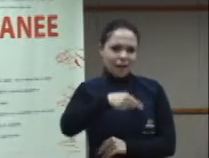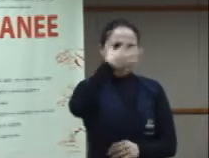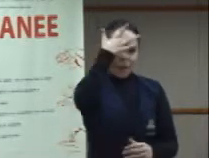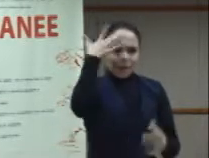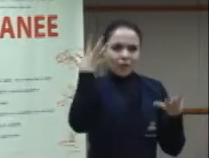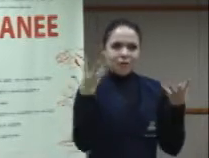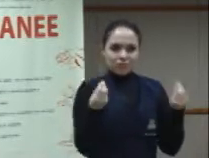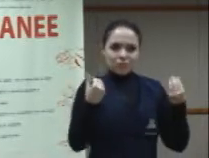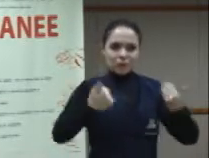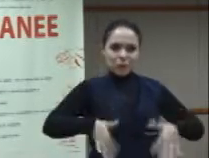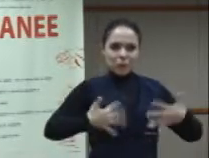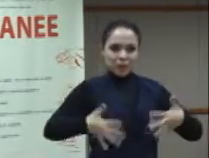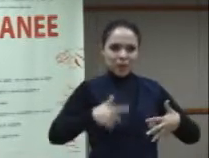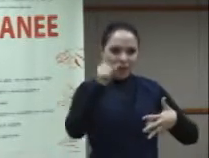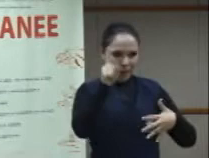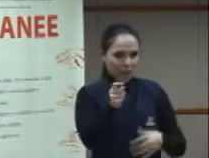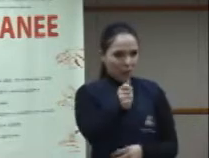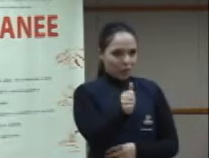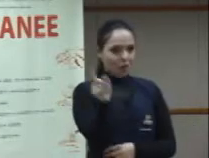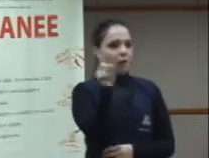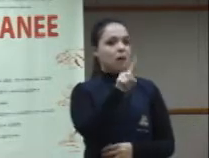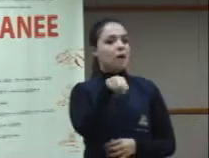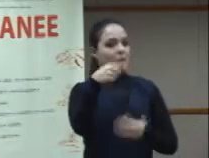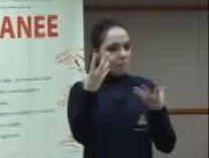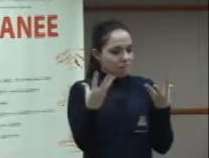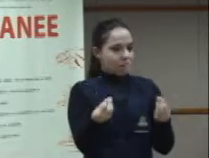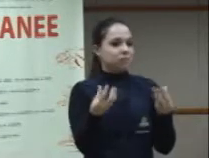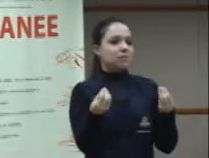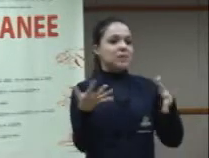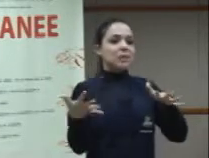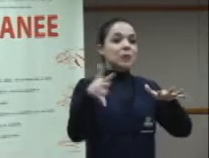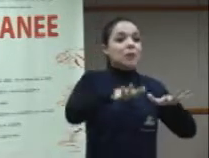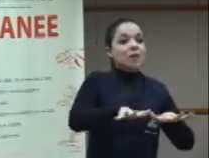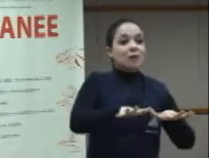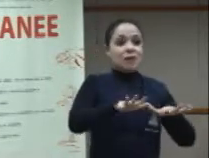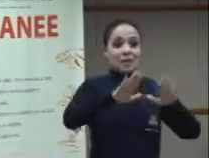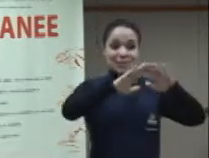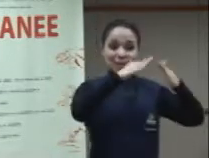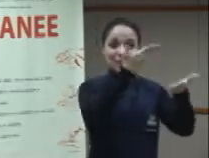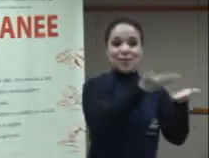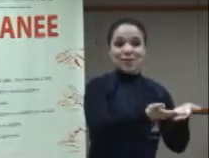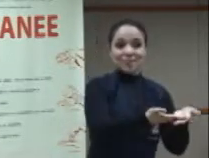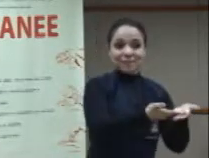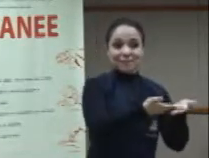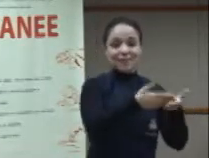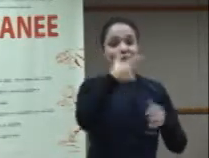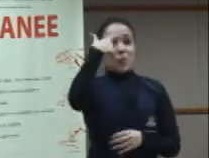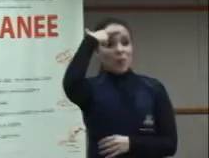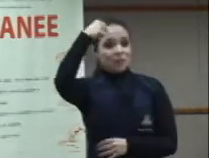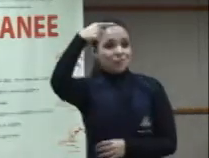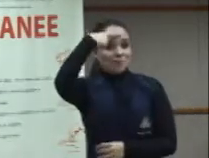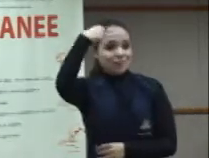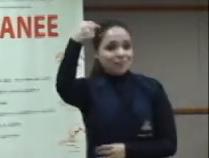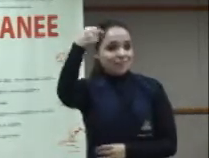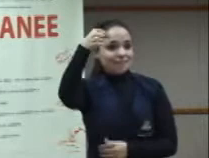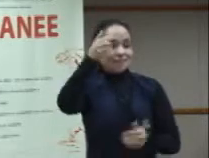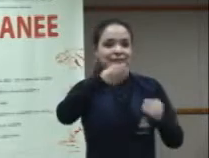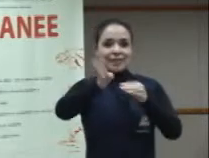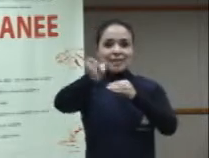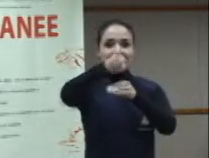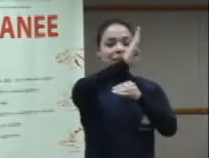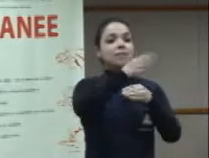caramba, para serem incluídas nas nossas escolas, nas nossas universidades e nas nossas instituições públicas.